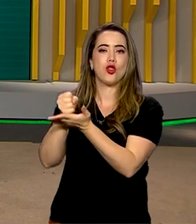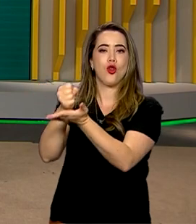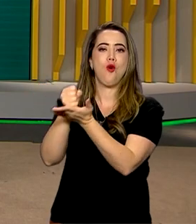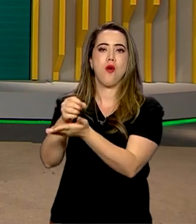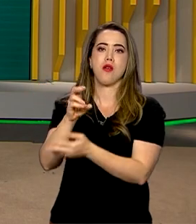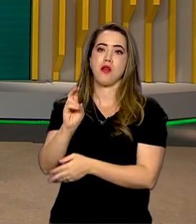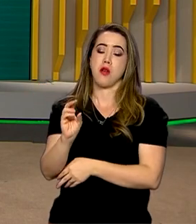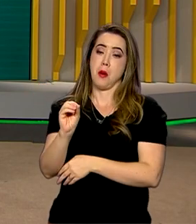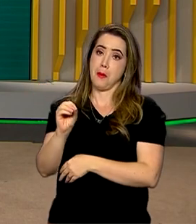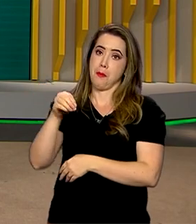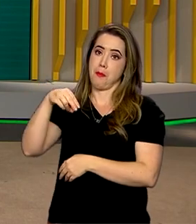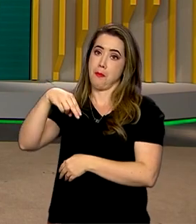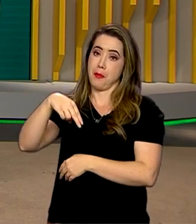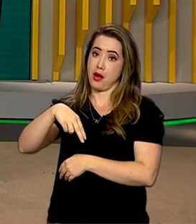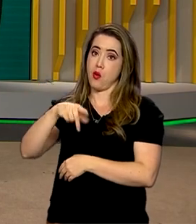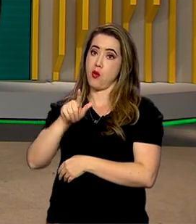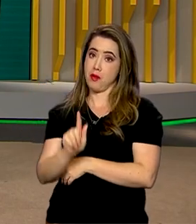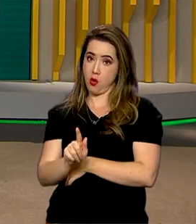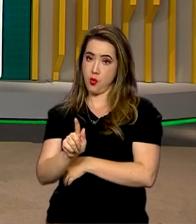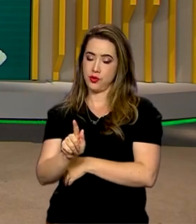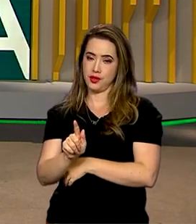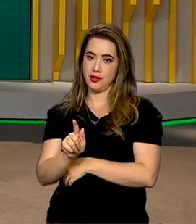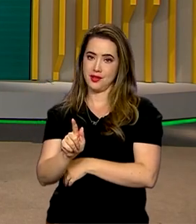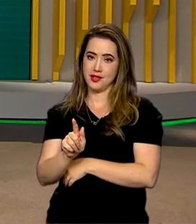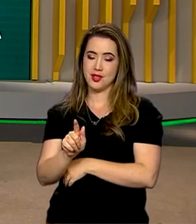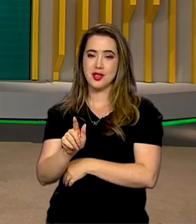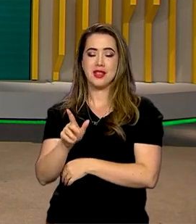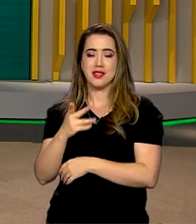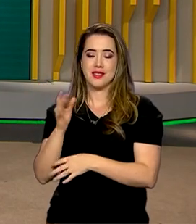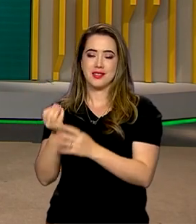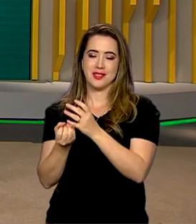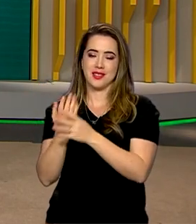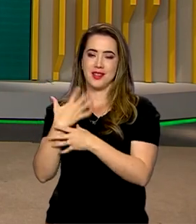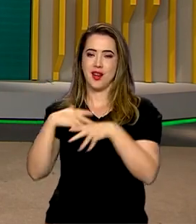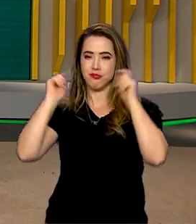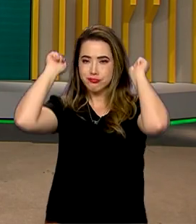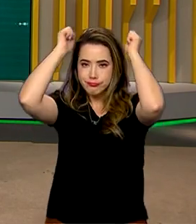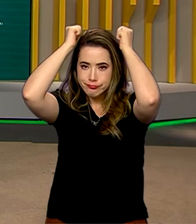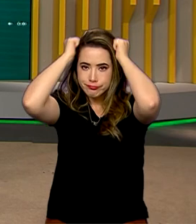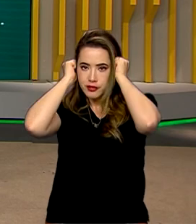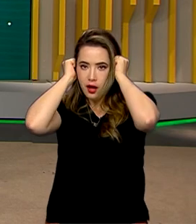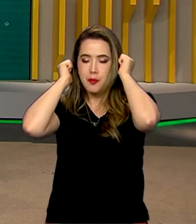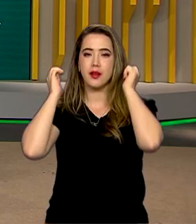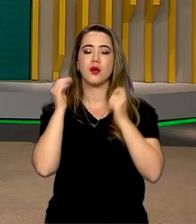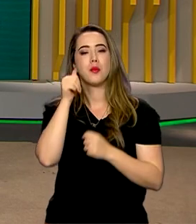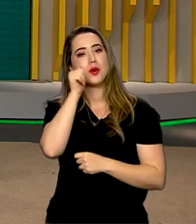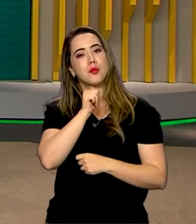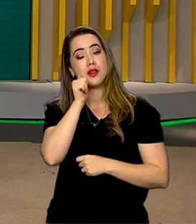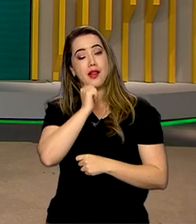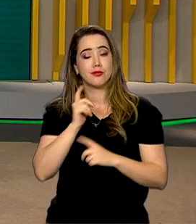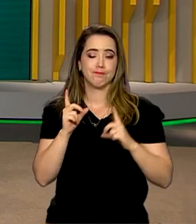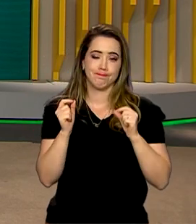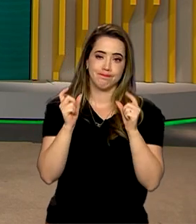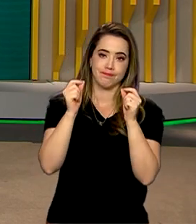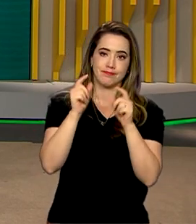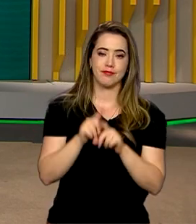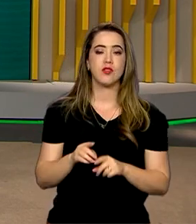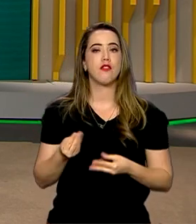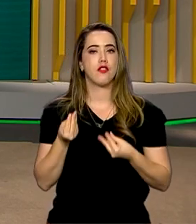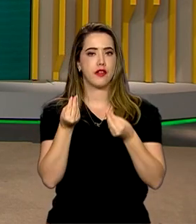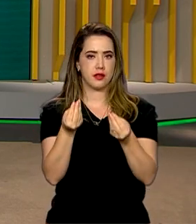tratamento contra o câncer. Ainda bem que esse material foi recuperado, né? O material vai possibilitar a confecção de cerca de 200